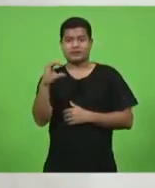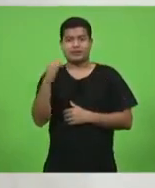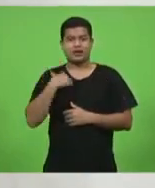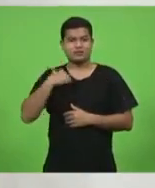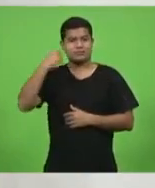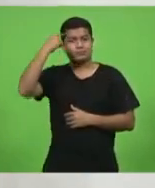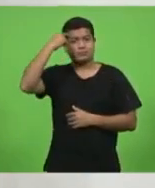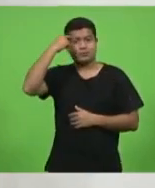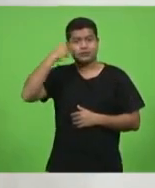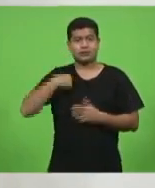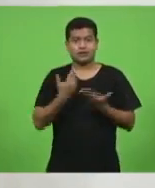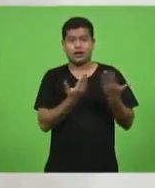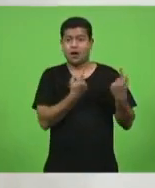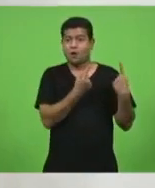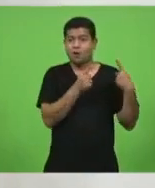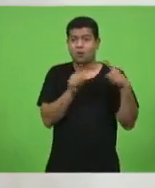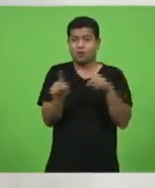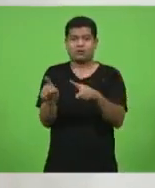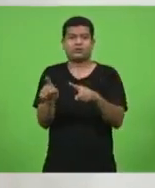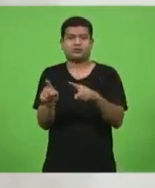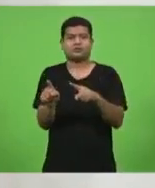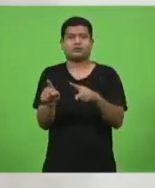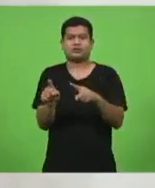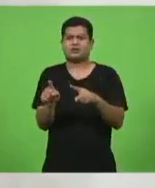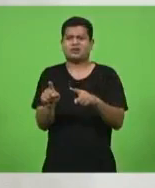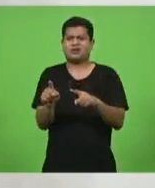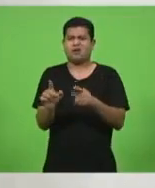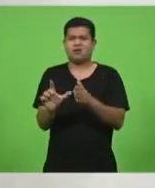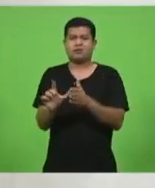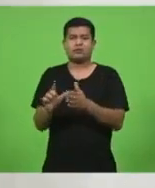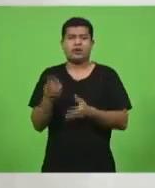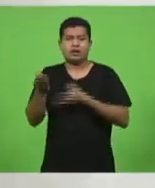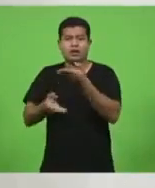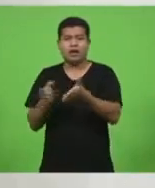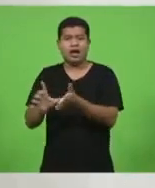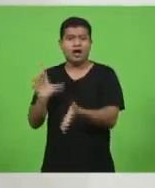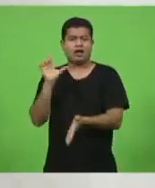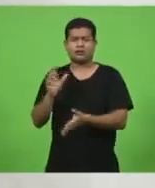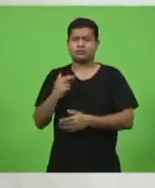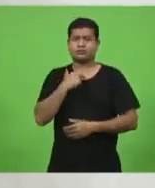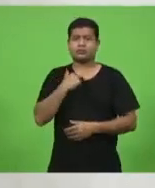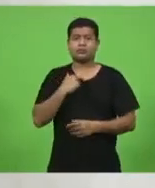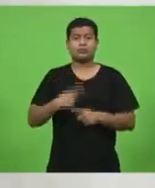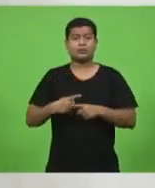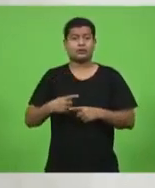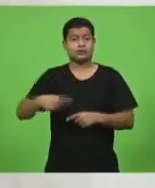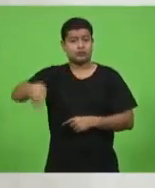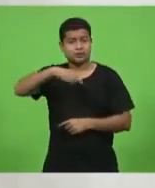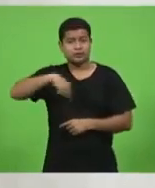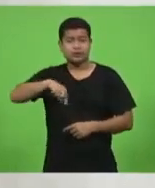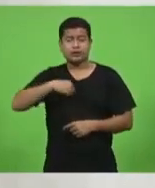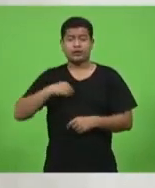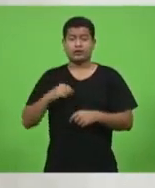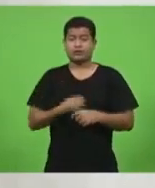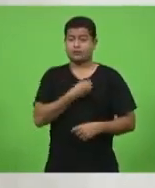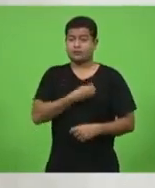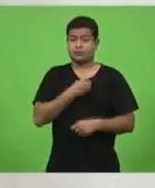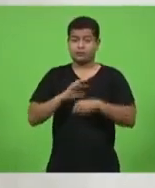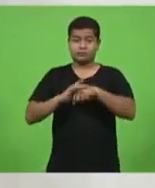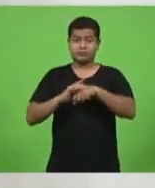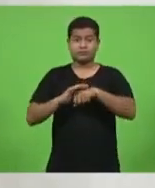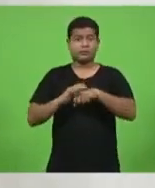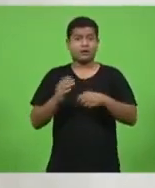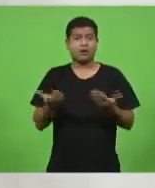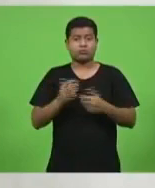tratamento precoce. Por quê? Porque nós estamos vivendo uma pandemia, dentro de uma pandemia